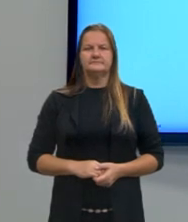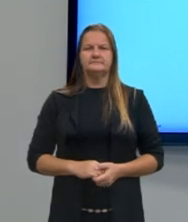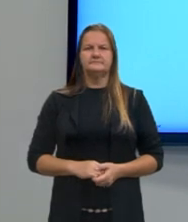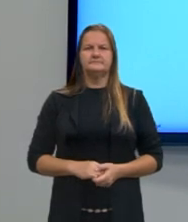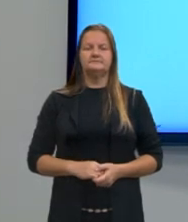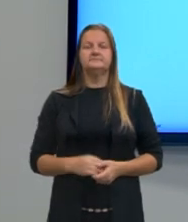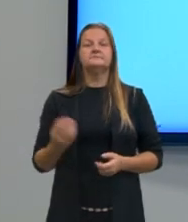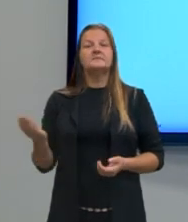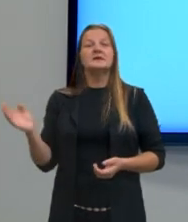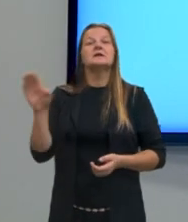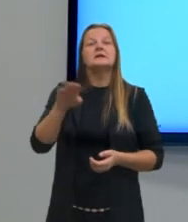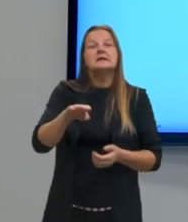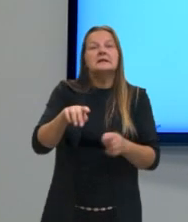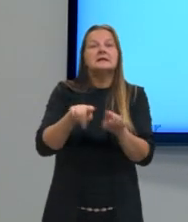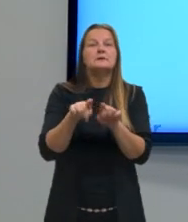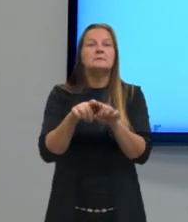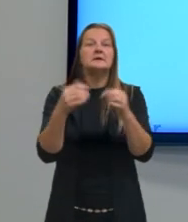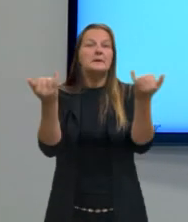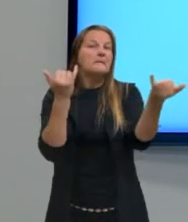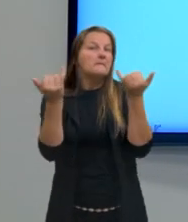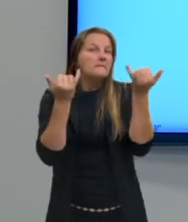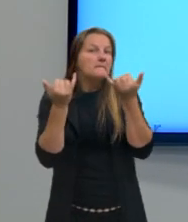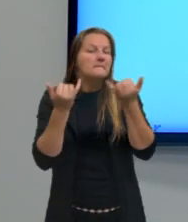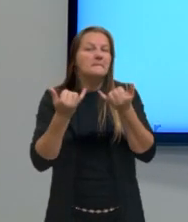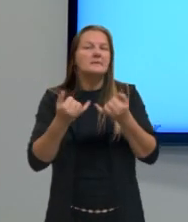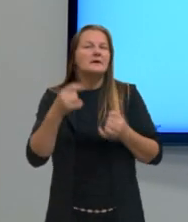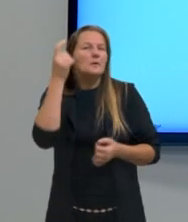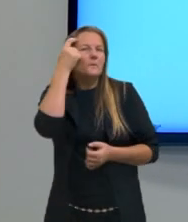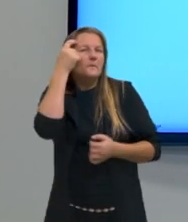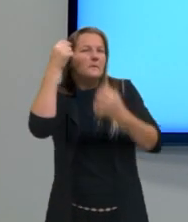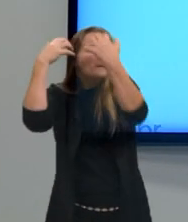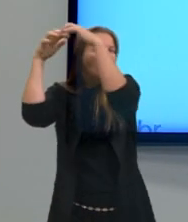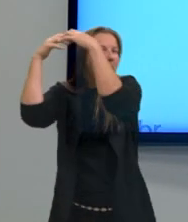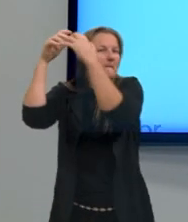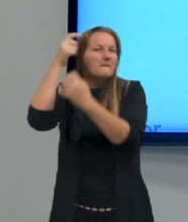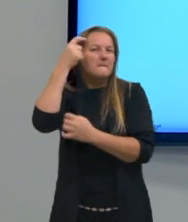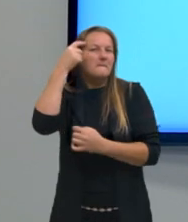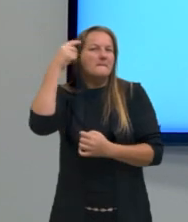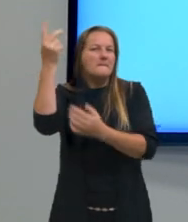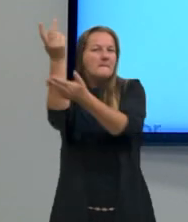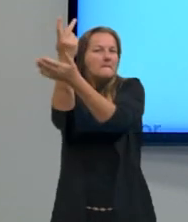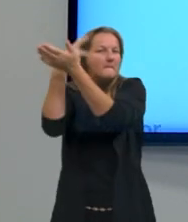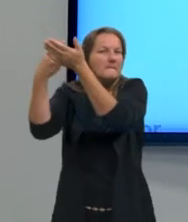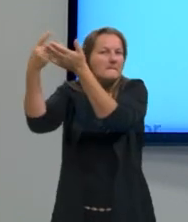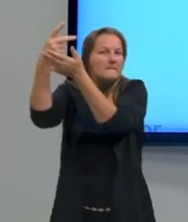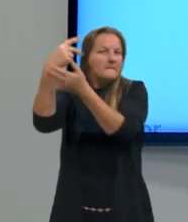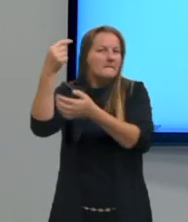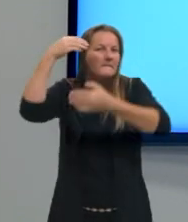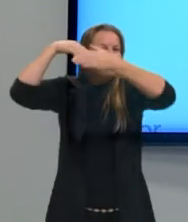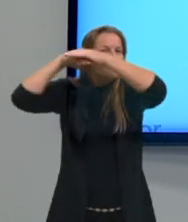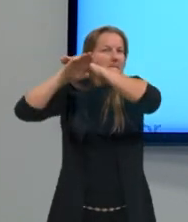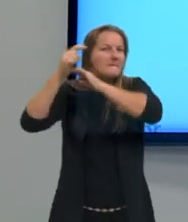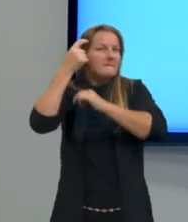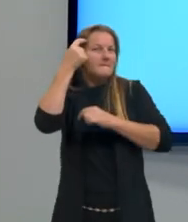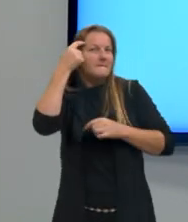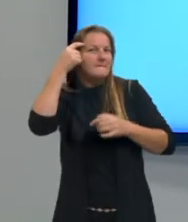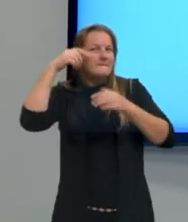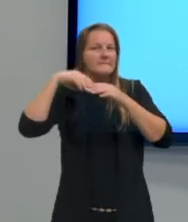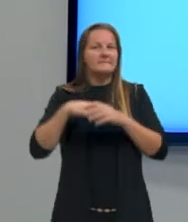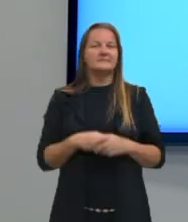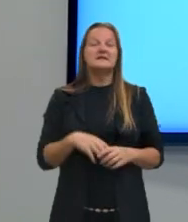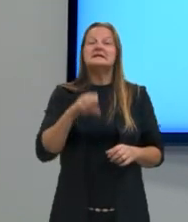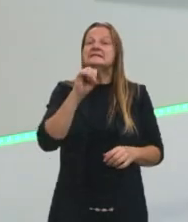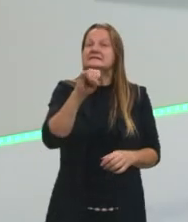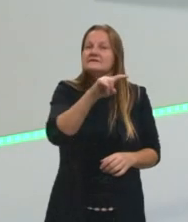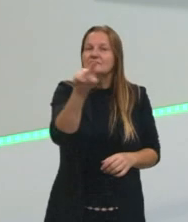E eu trago aqui para vocês um mapa mental, que eu acho que é uma boa maneira de a gente estudar. Se vocês não